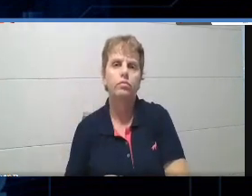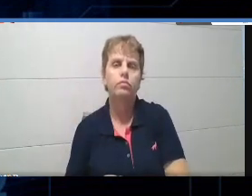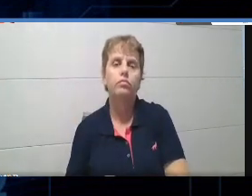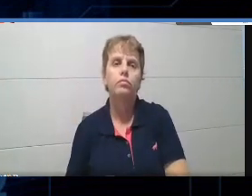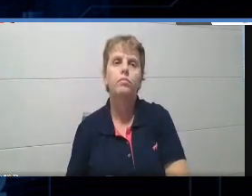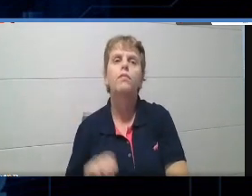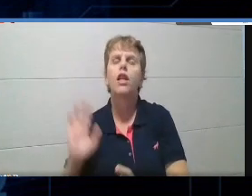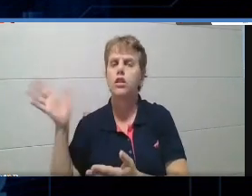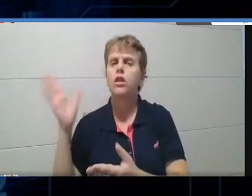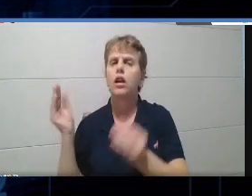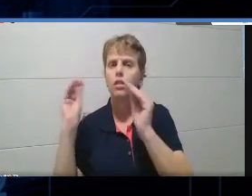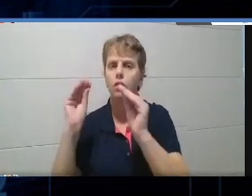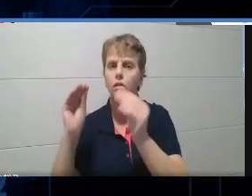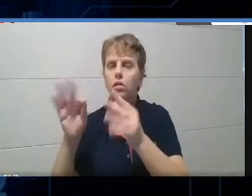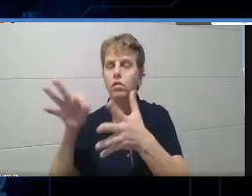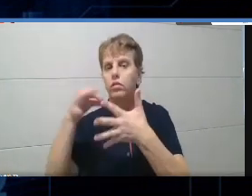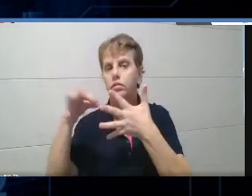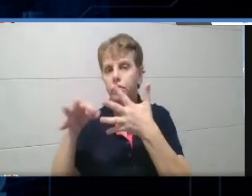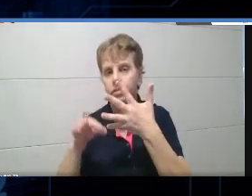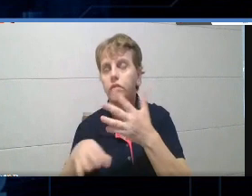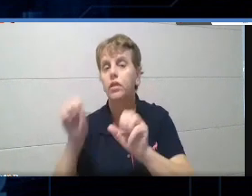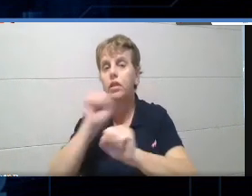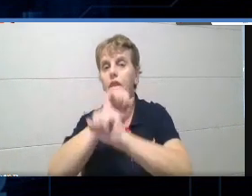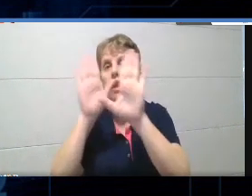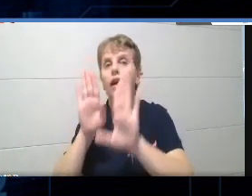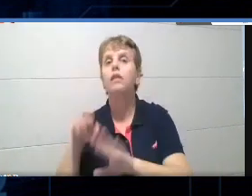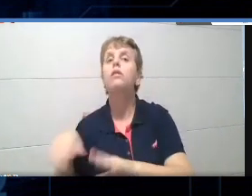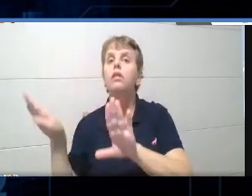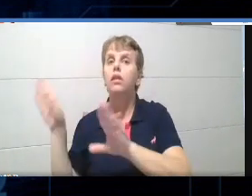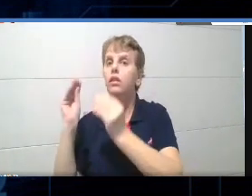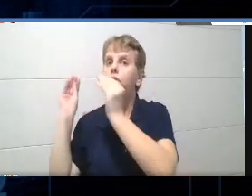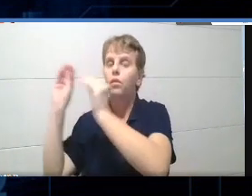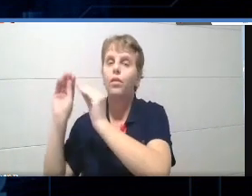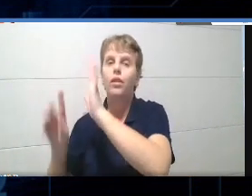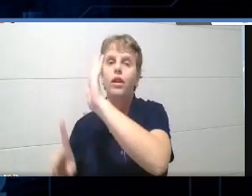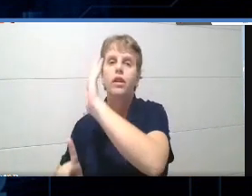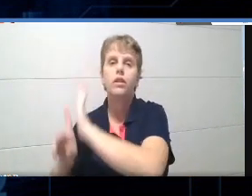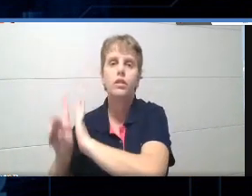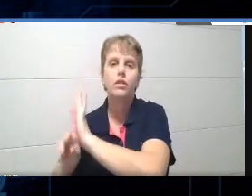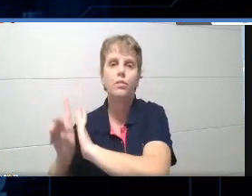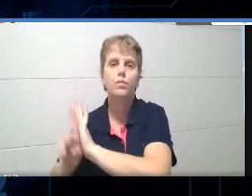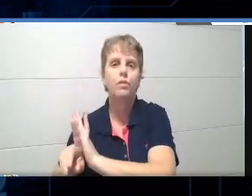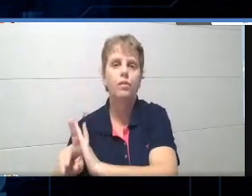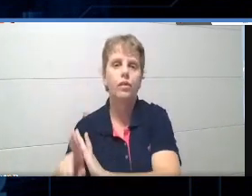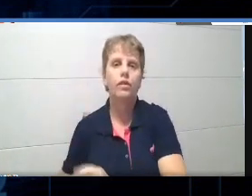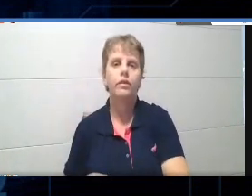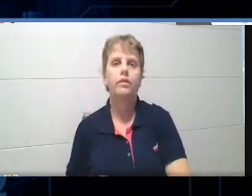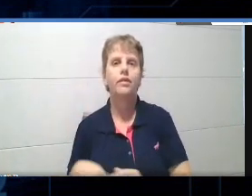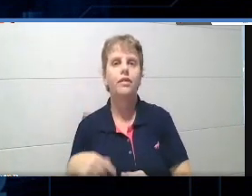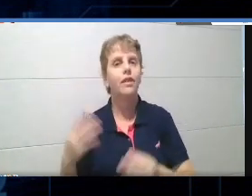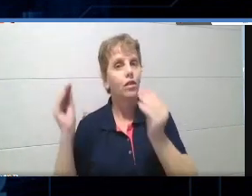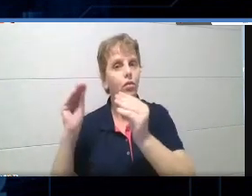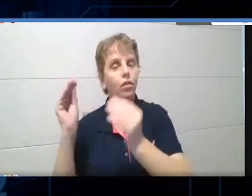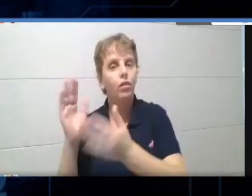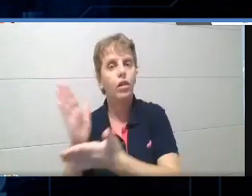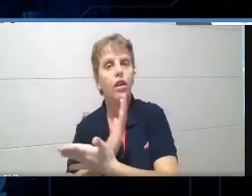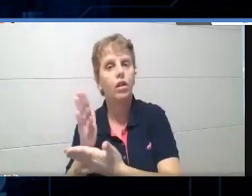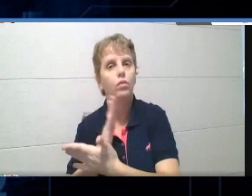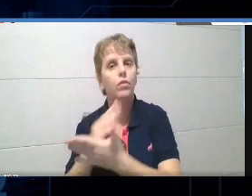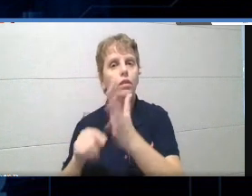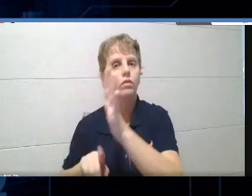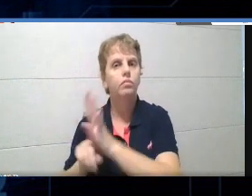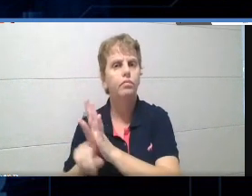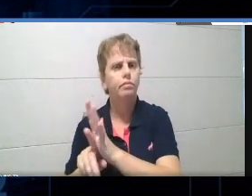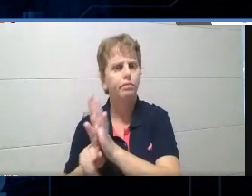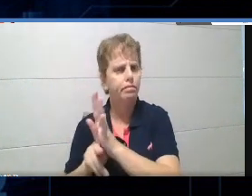critérios claros, né, e aqui eu fiz as perguntas, ó, então, eu fiz perguntas muito investigativas, perceba, olha